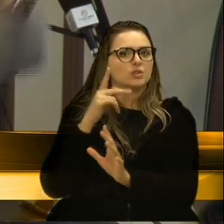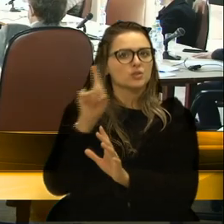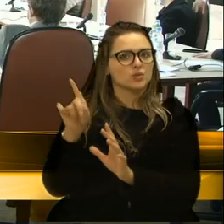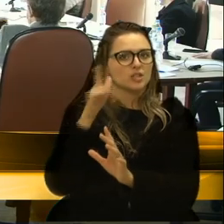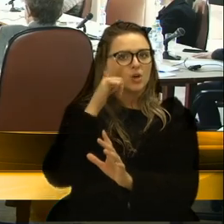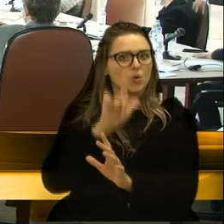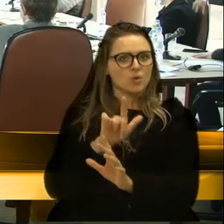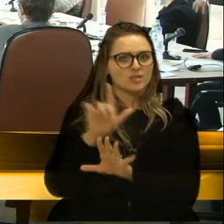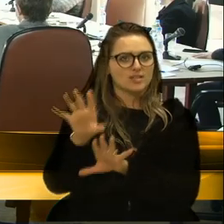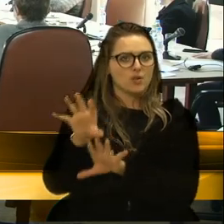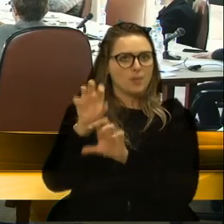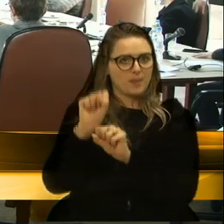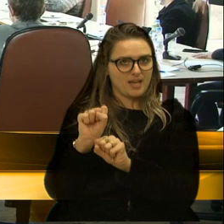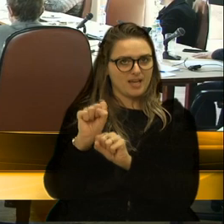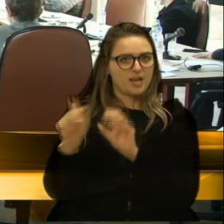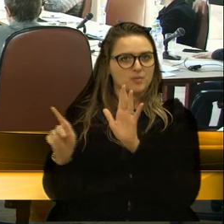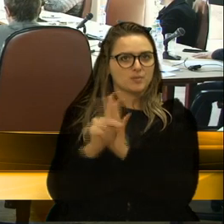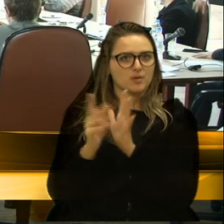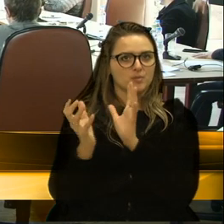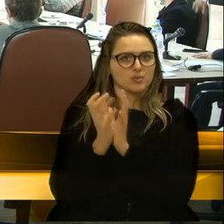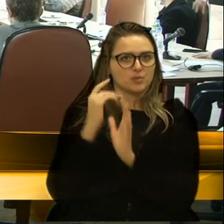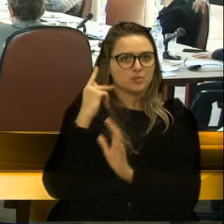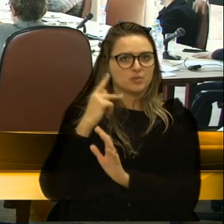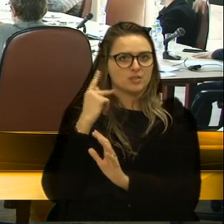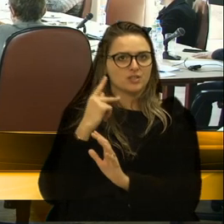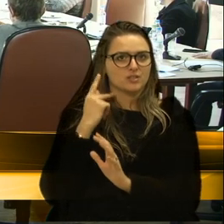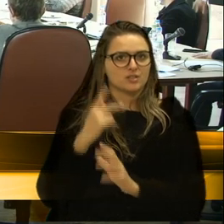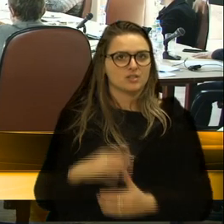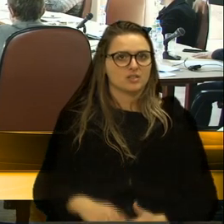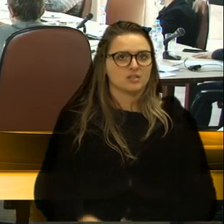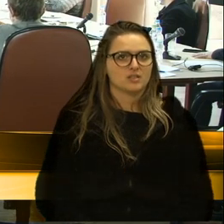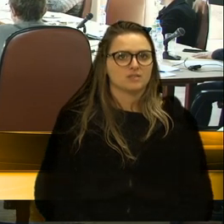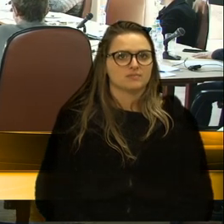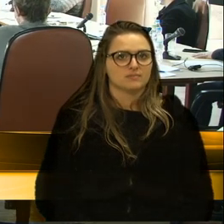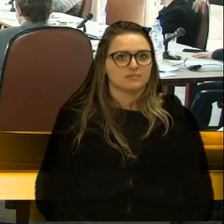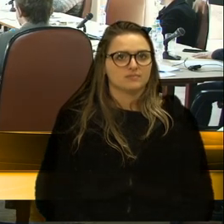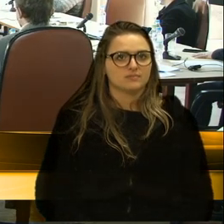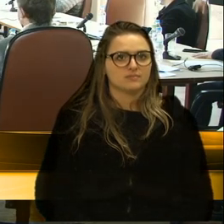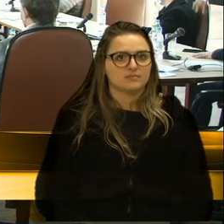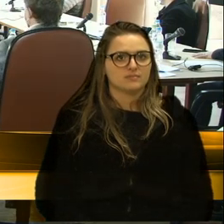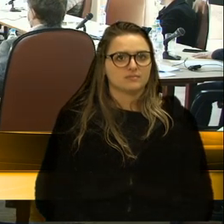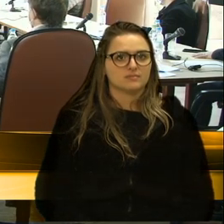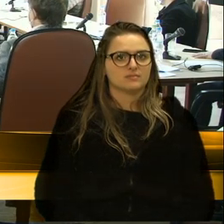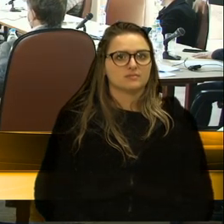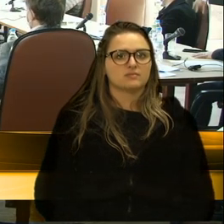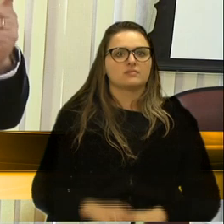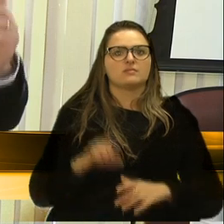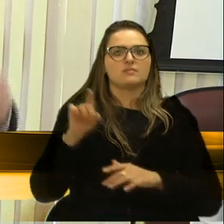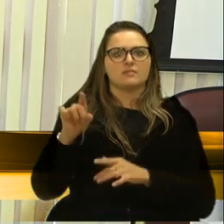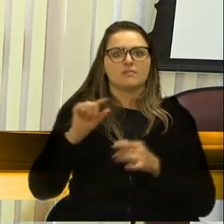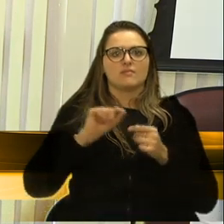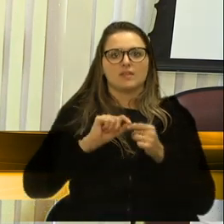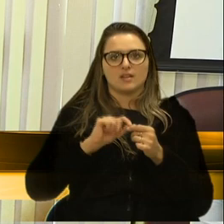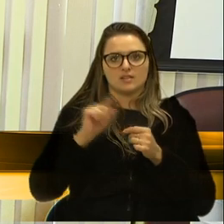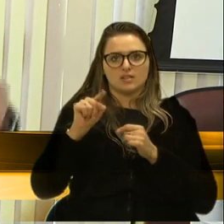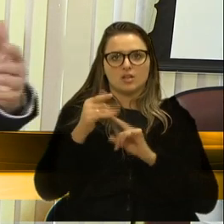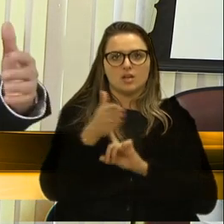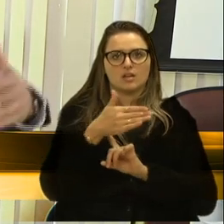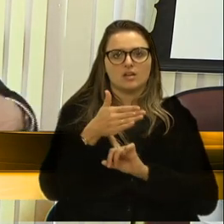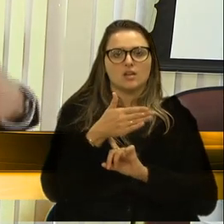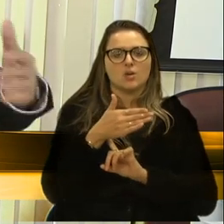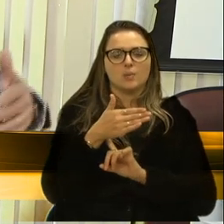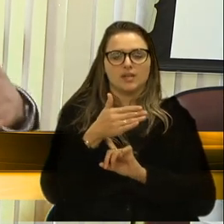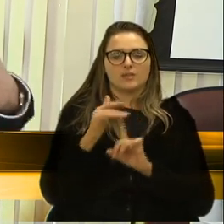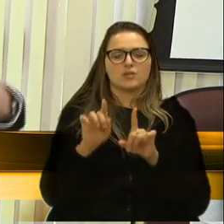colegas vereadores, o município está ciente, estava alvejando a bandeira amarela, já estava